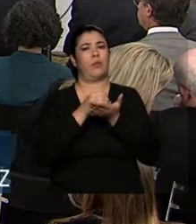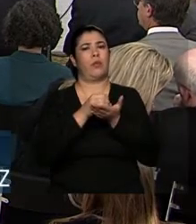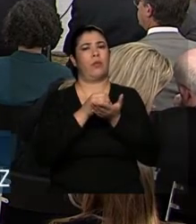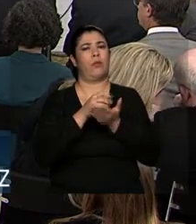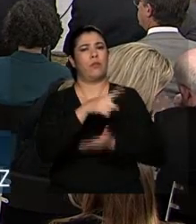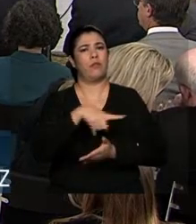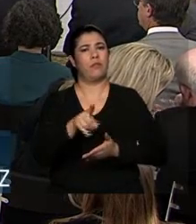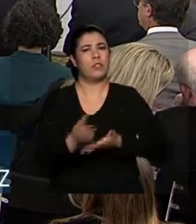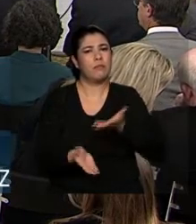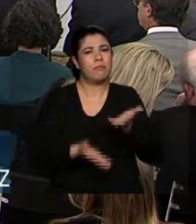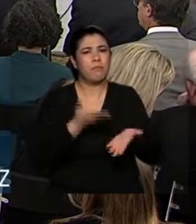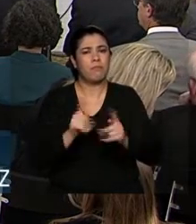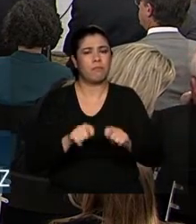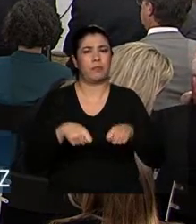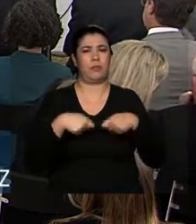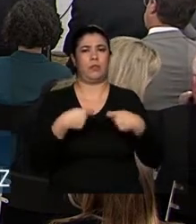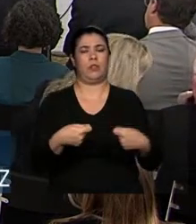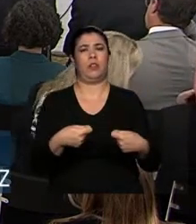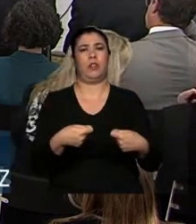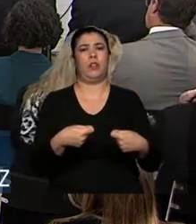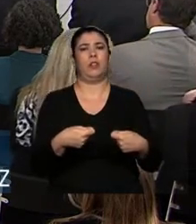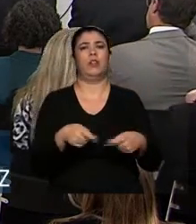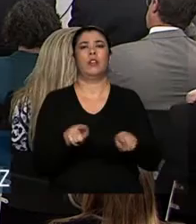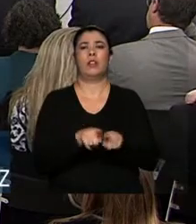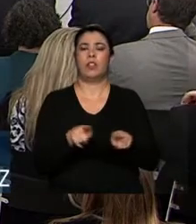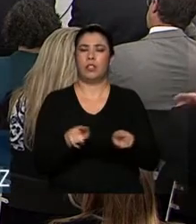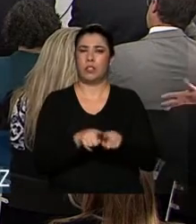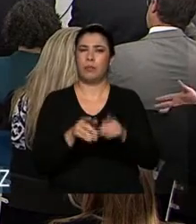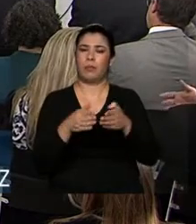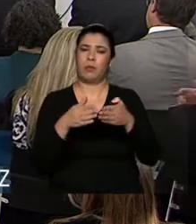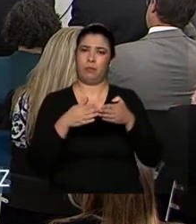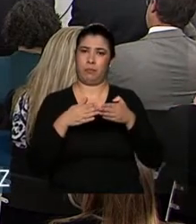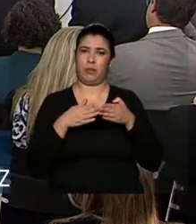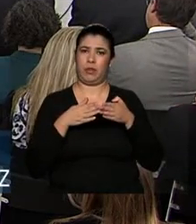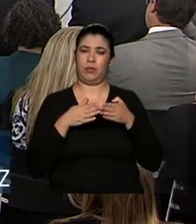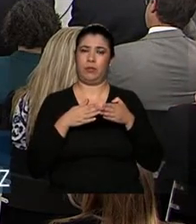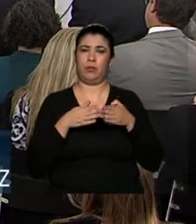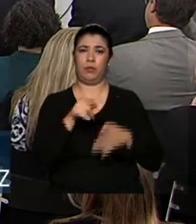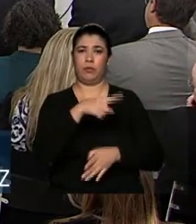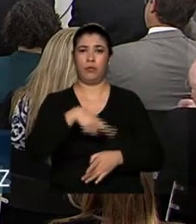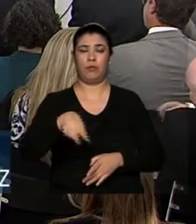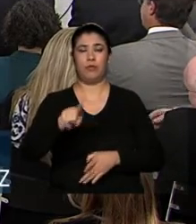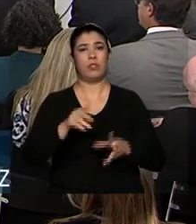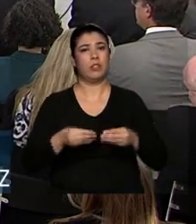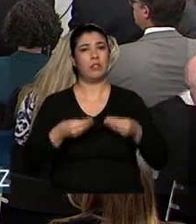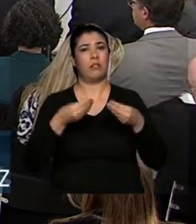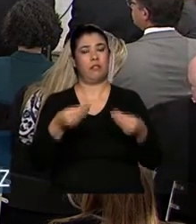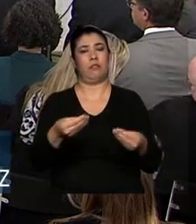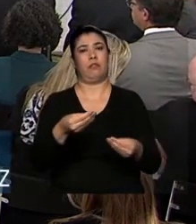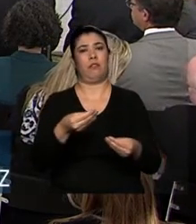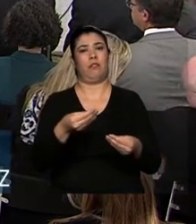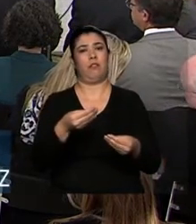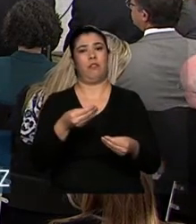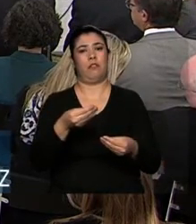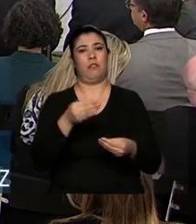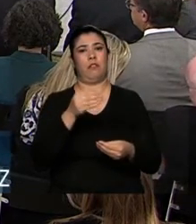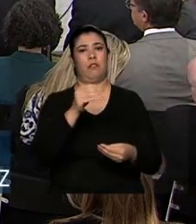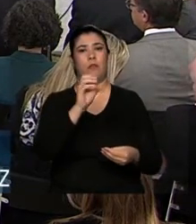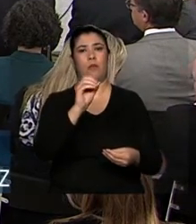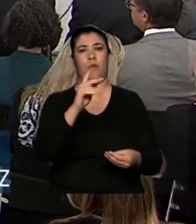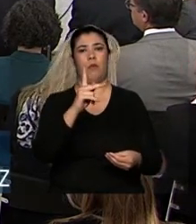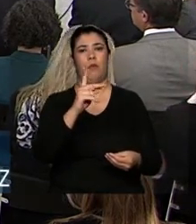dedicação de vocês e, sobretudo, pedir a oportunidade que,